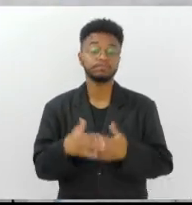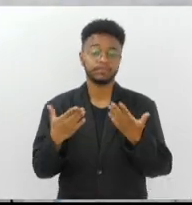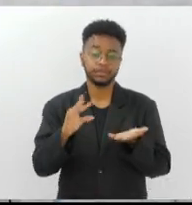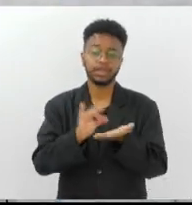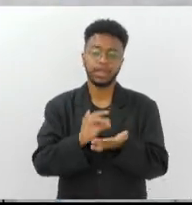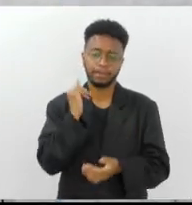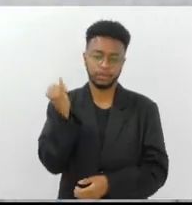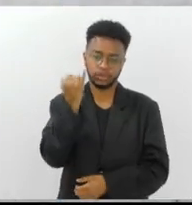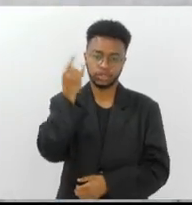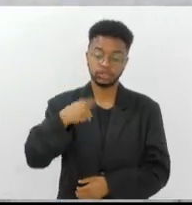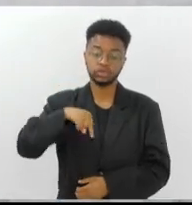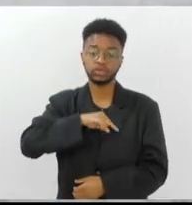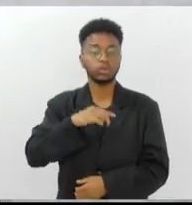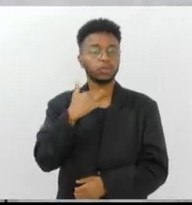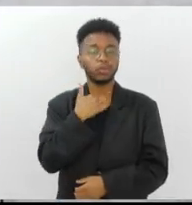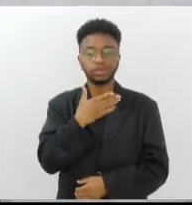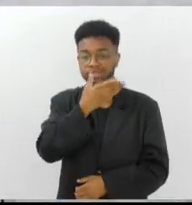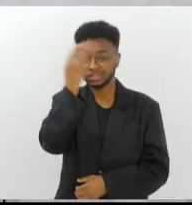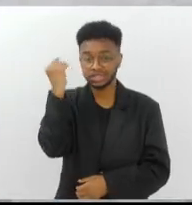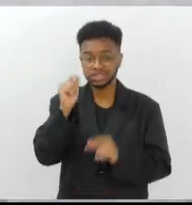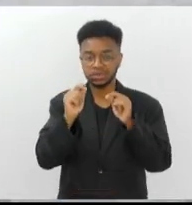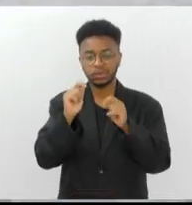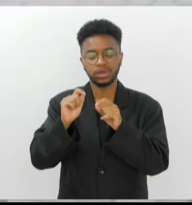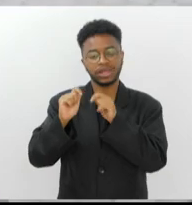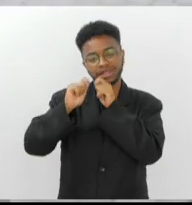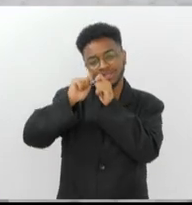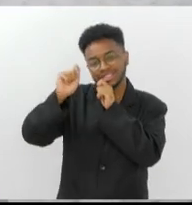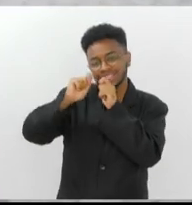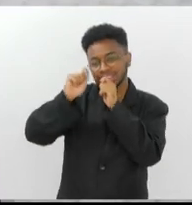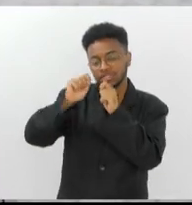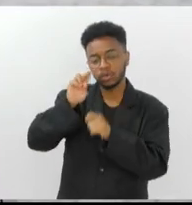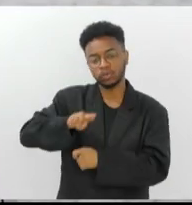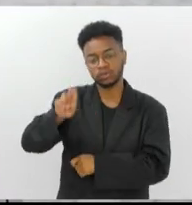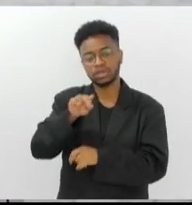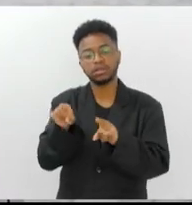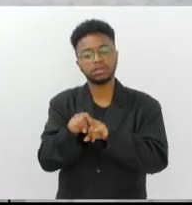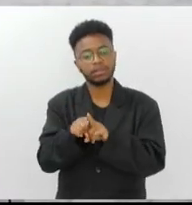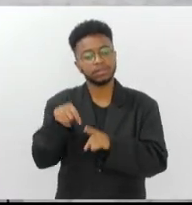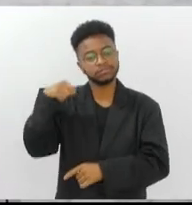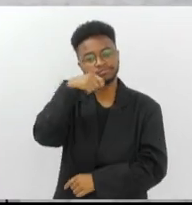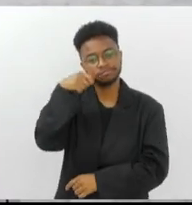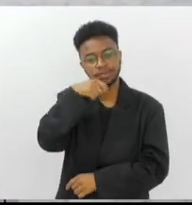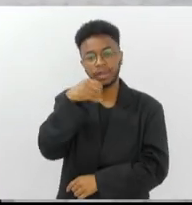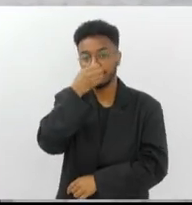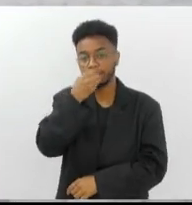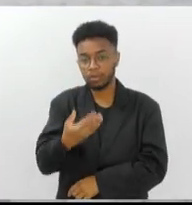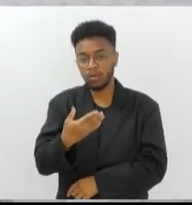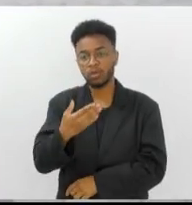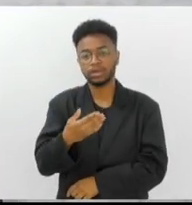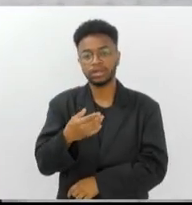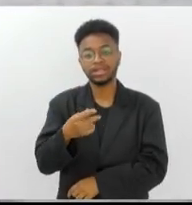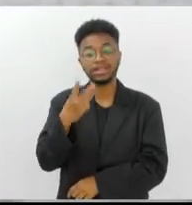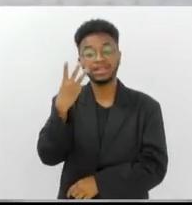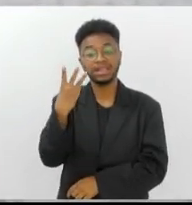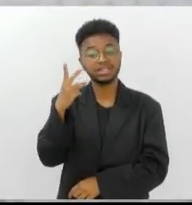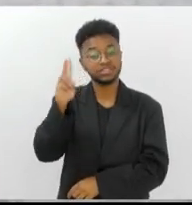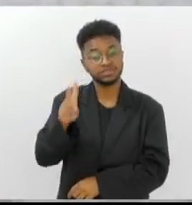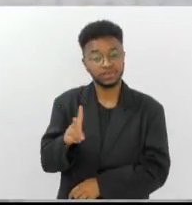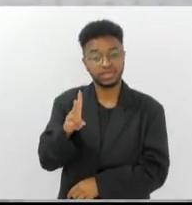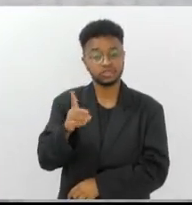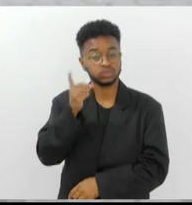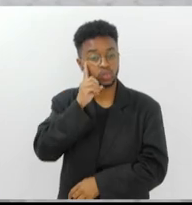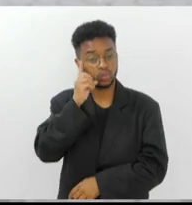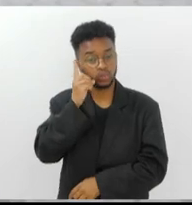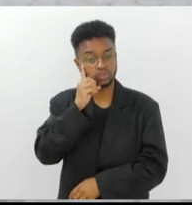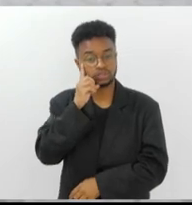importante. A gente não pode esquecer de usar o fio dental e fazer uma boa higienização, escovando os dentes três vezes ao